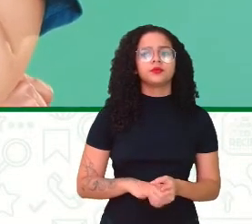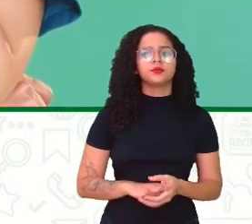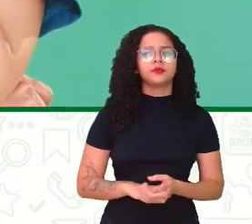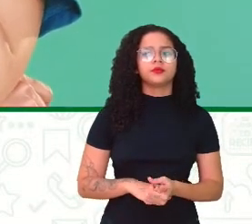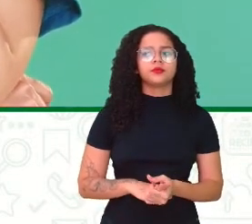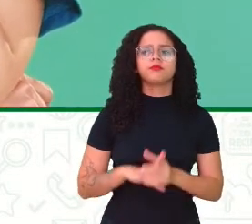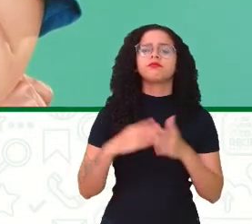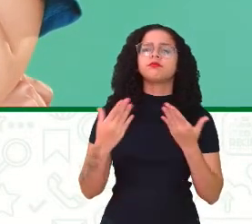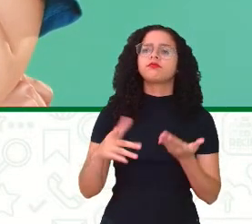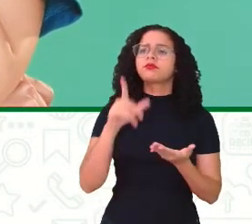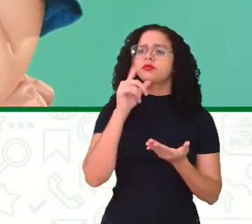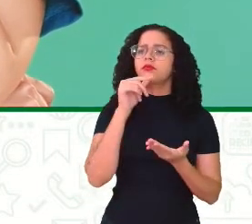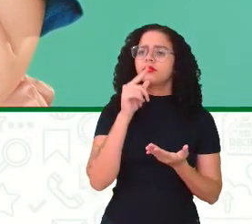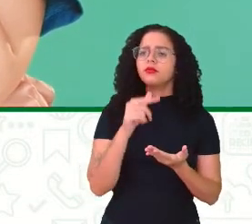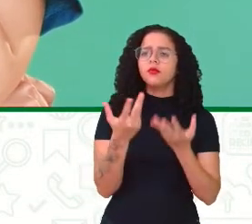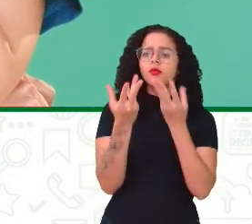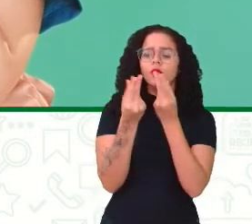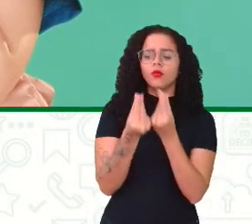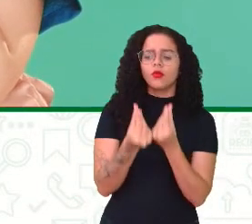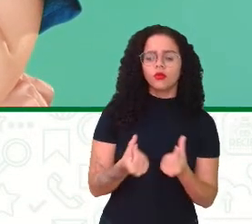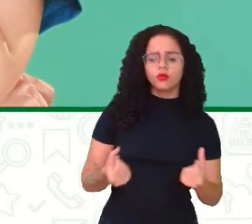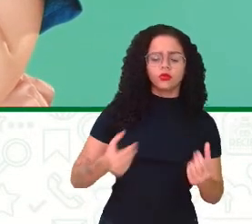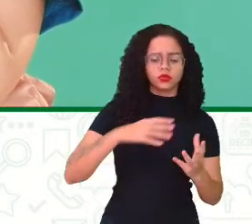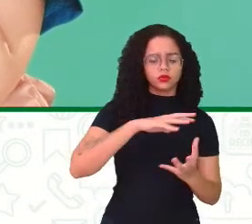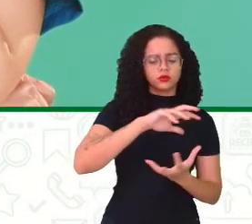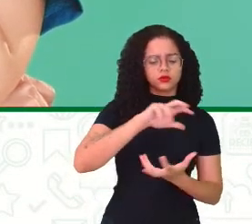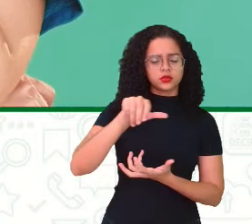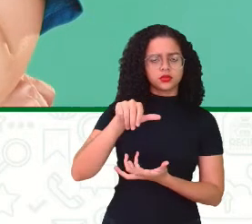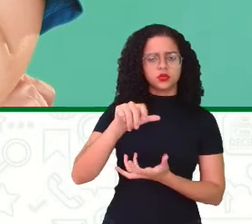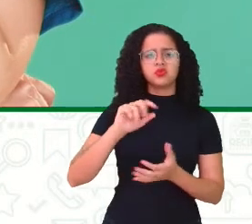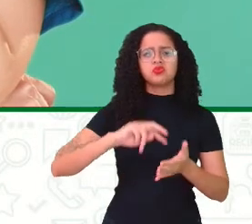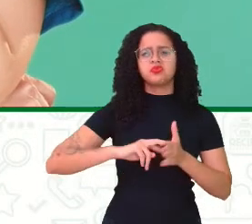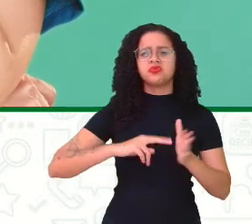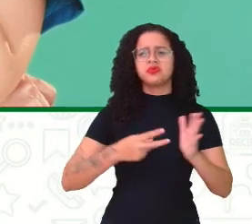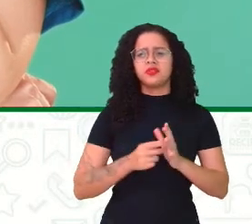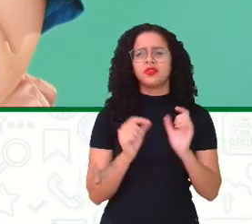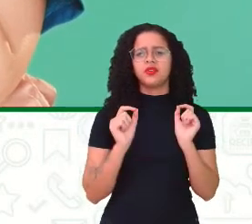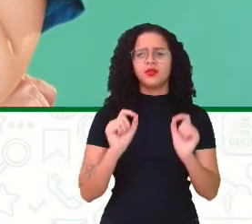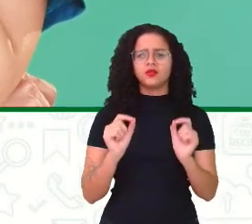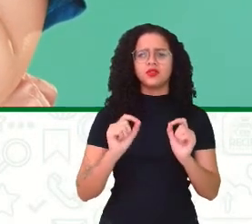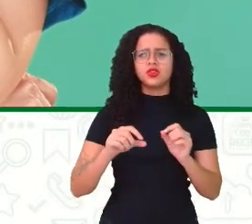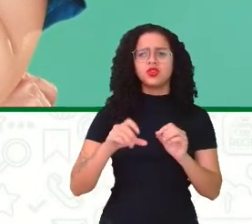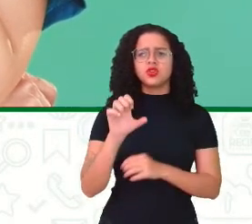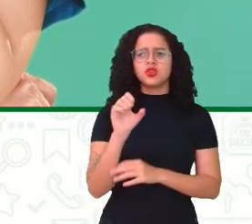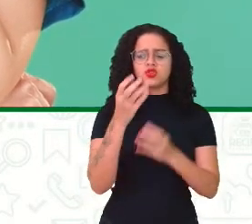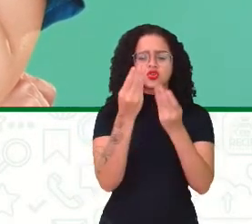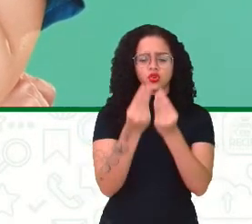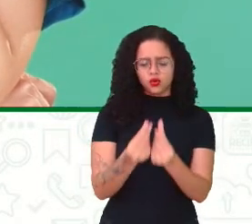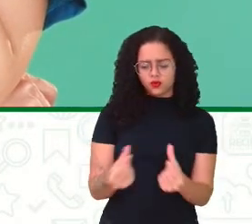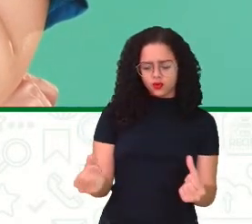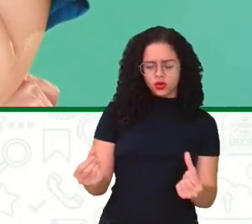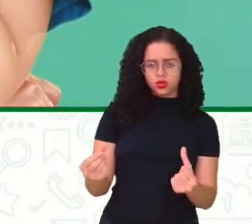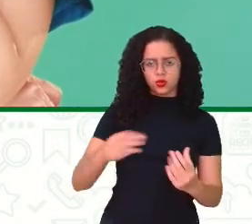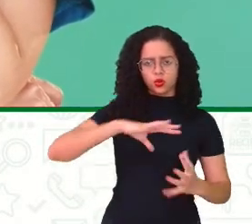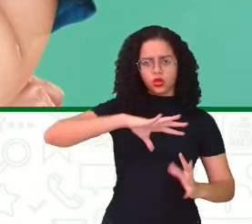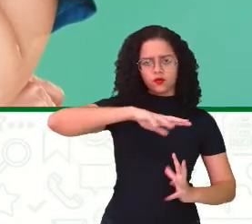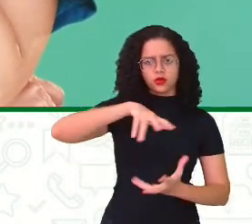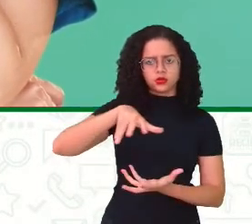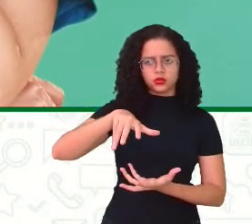A água é um solvente universal. O que será que isso quer dizer, Solvente universal.